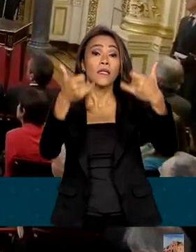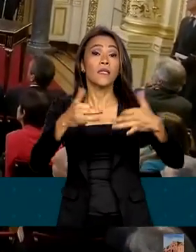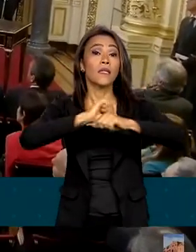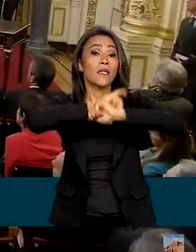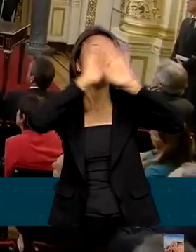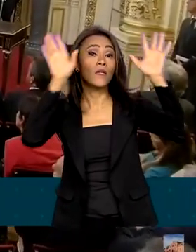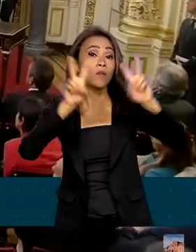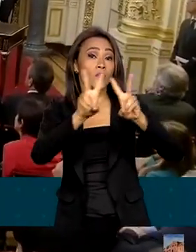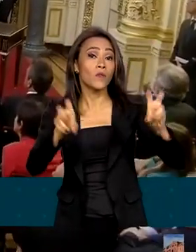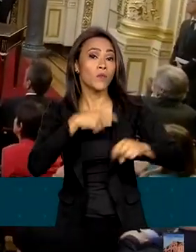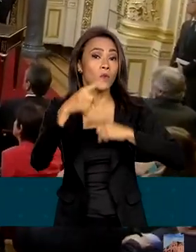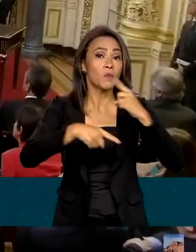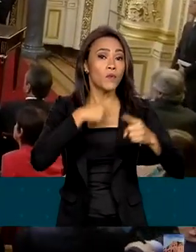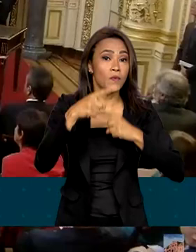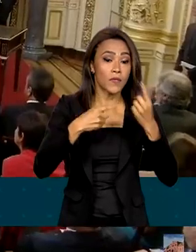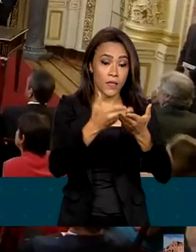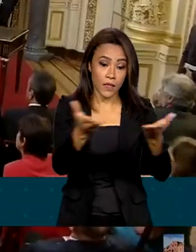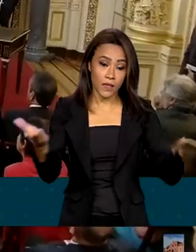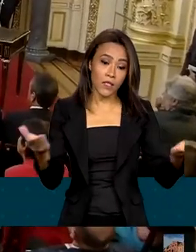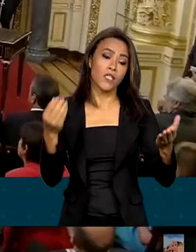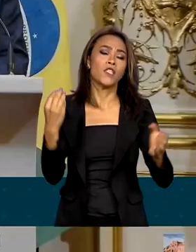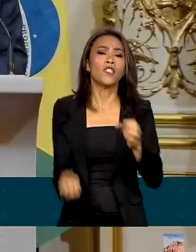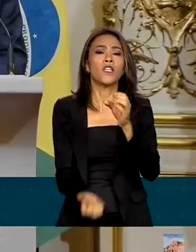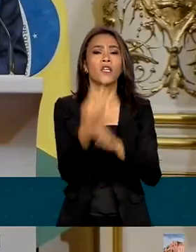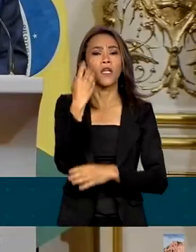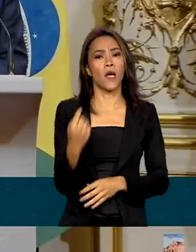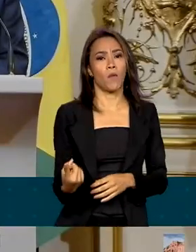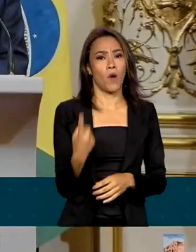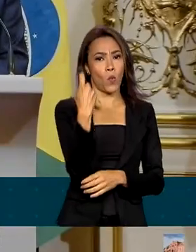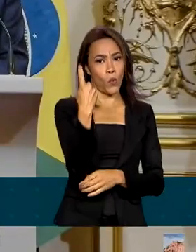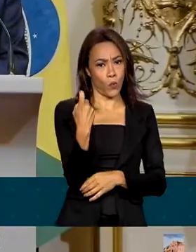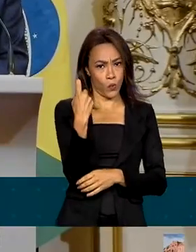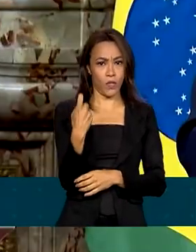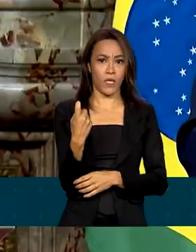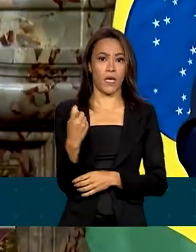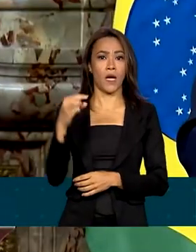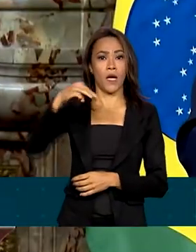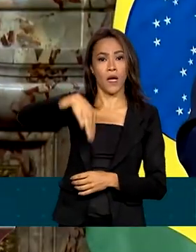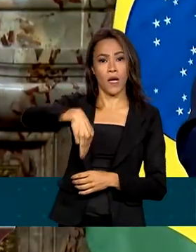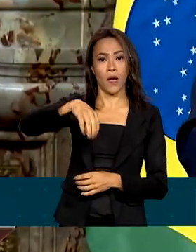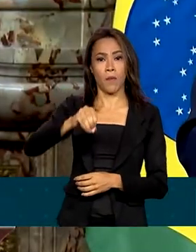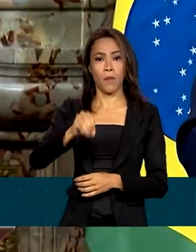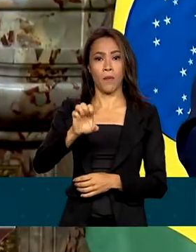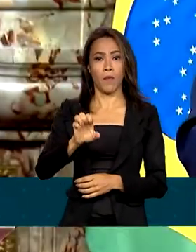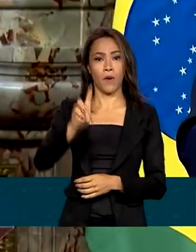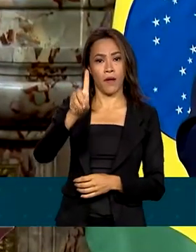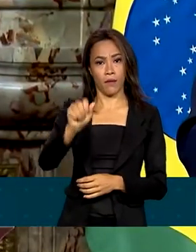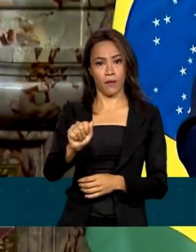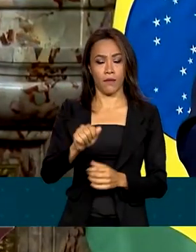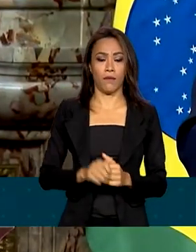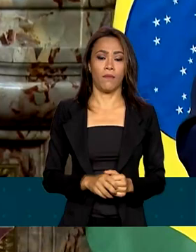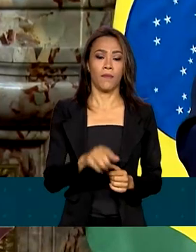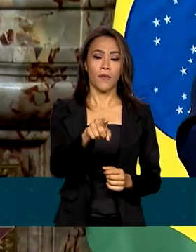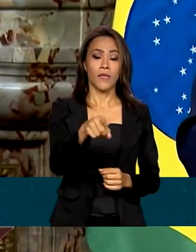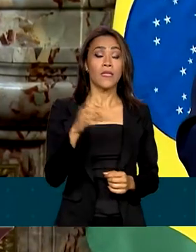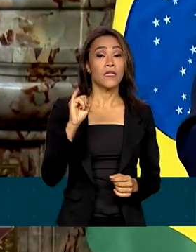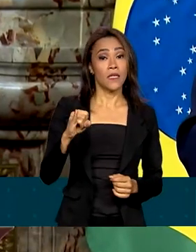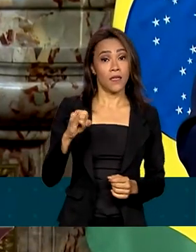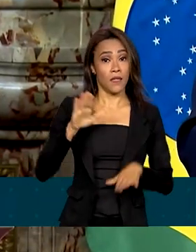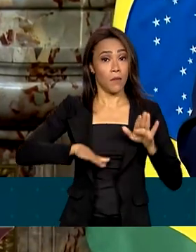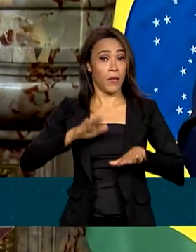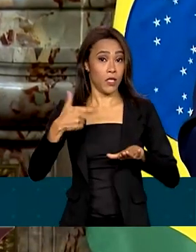sobre a intenção de criar uma moeda única entre os dois países. Se dependesse de mim, a gente teria